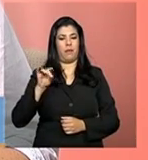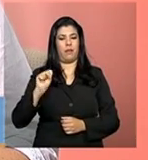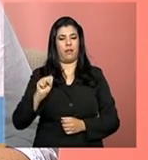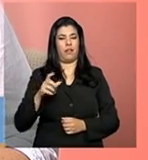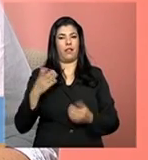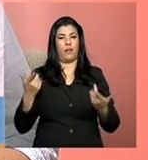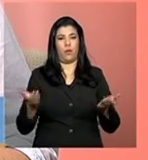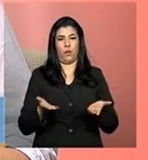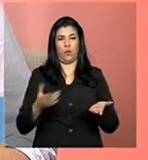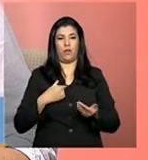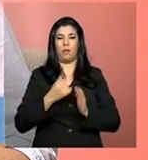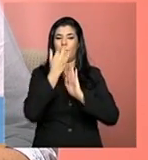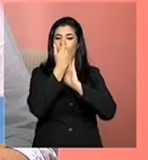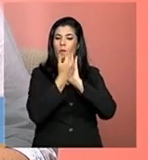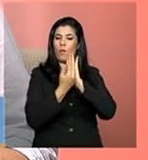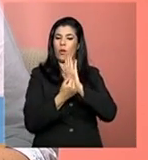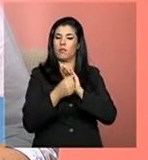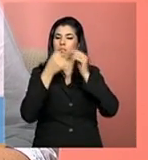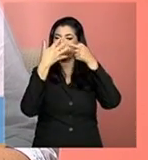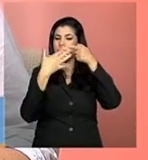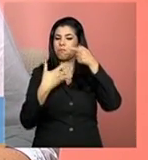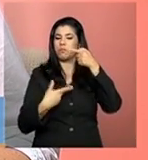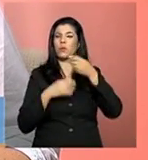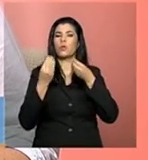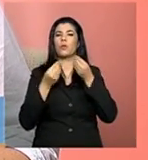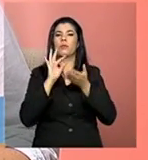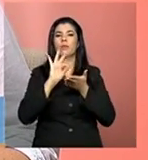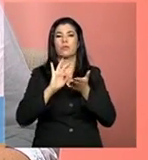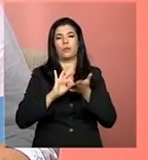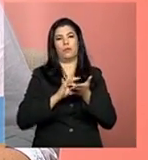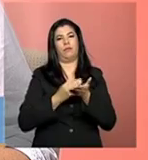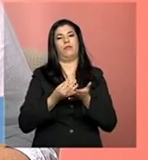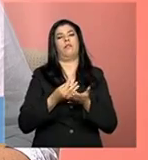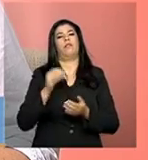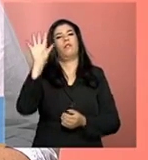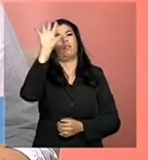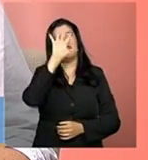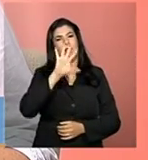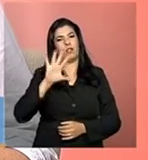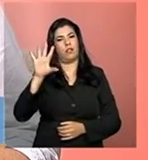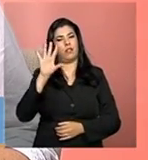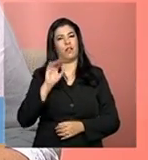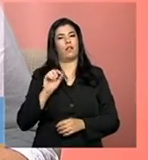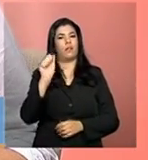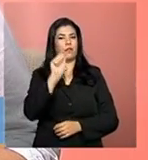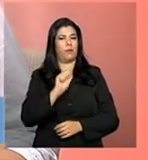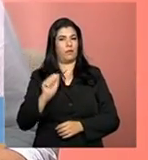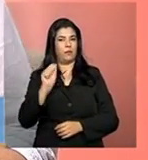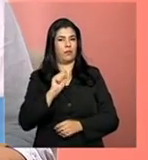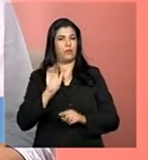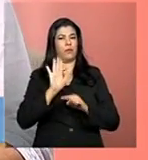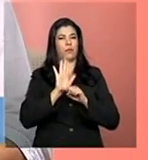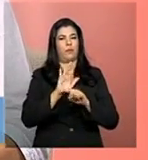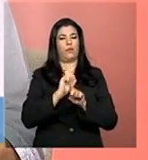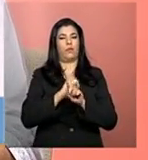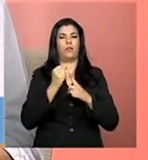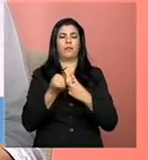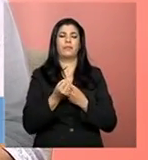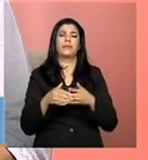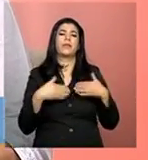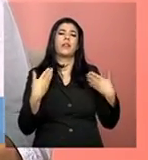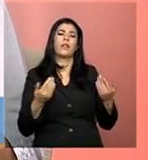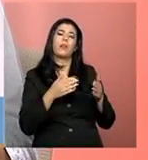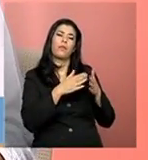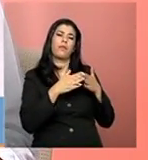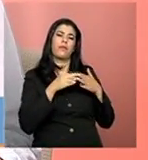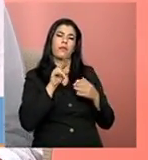detalhadamente sobre o preenchimento do Cadastro Nacional de Entidades da Assistência Social. Então, Viviane, explica para a gente